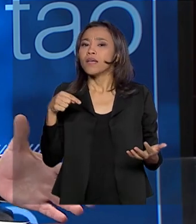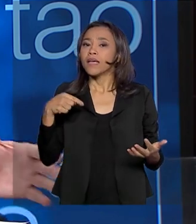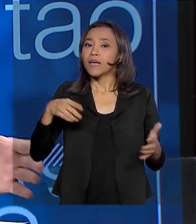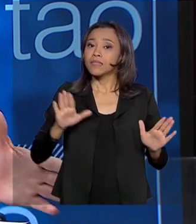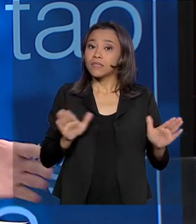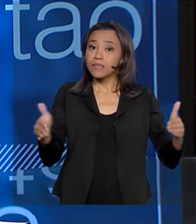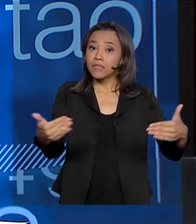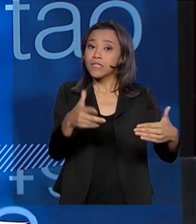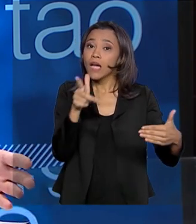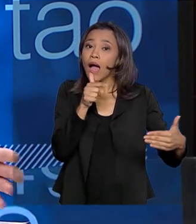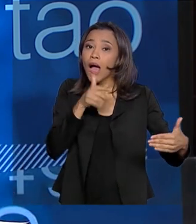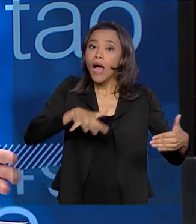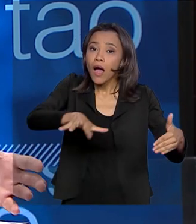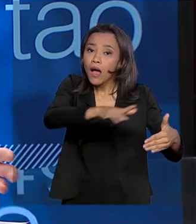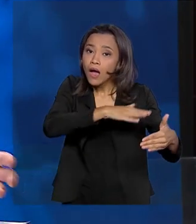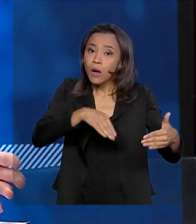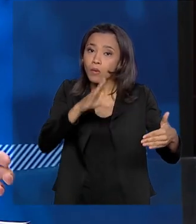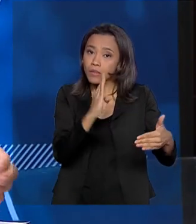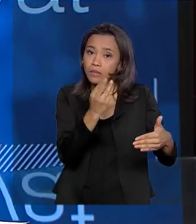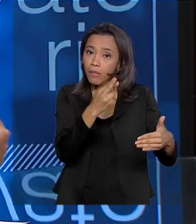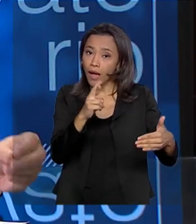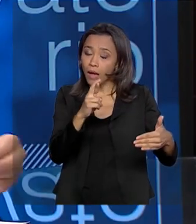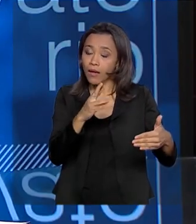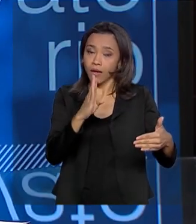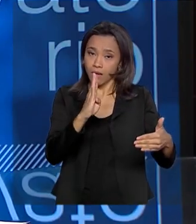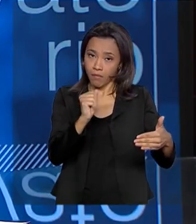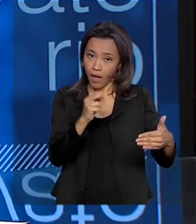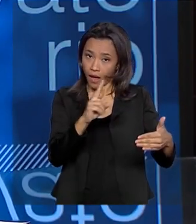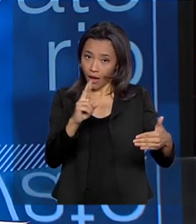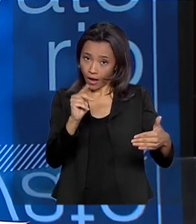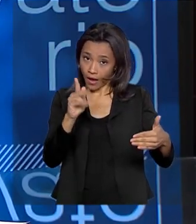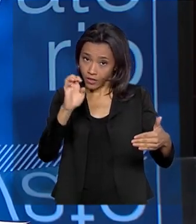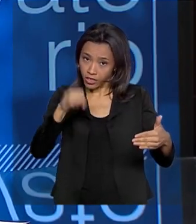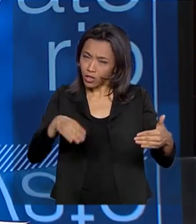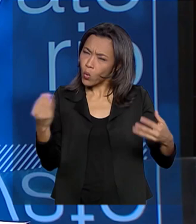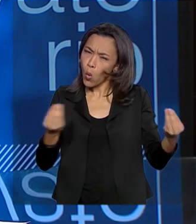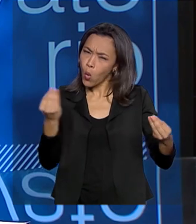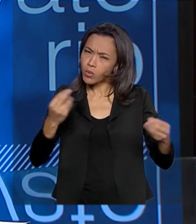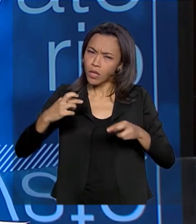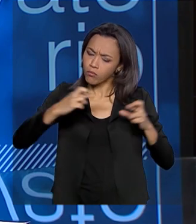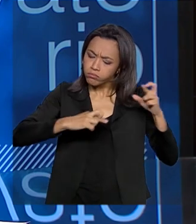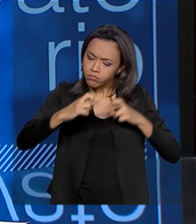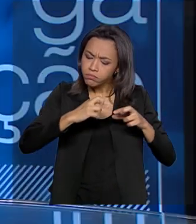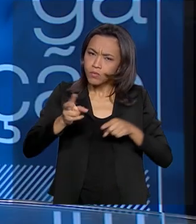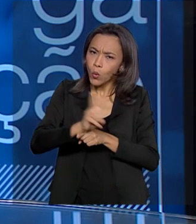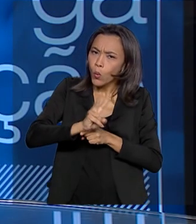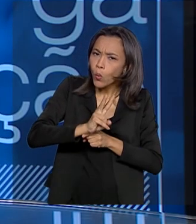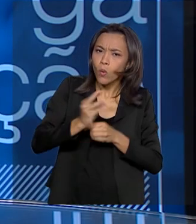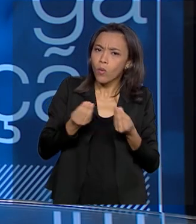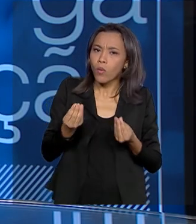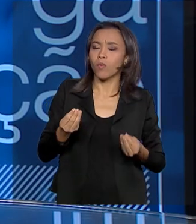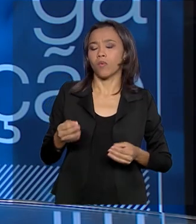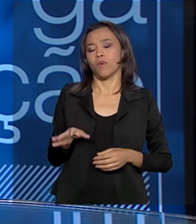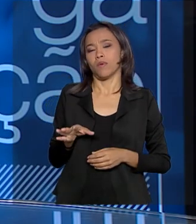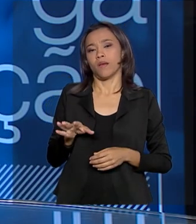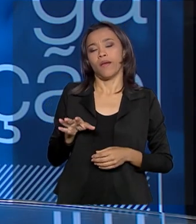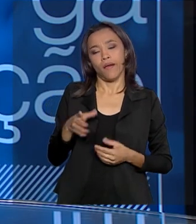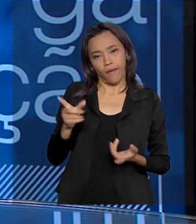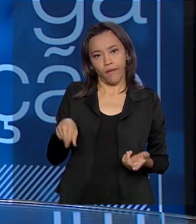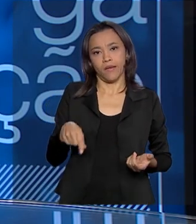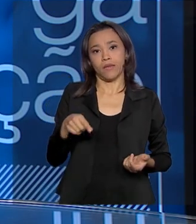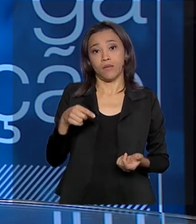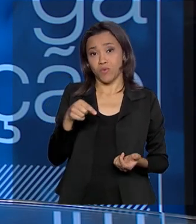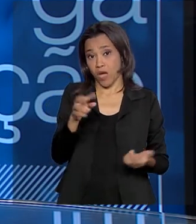hídricas. Como é está sendo esse monitoramento e a fiscalização dessas barragens? Sim, é importante considerar que esse